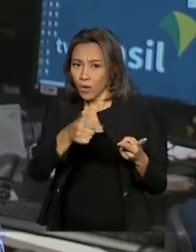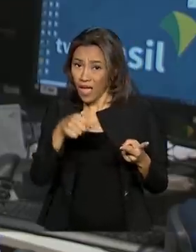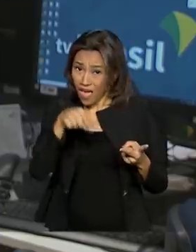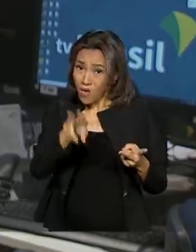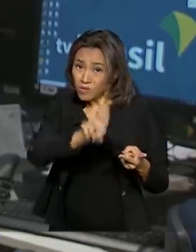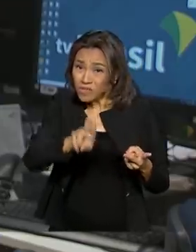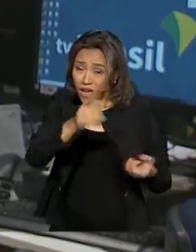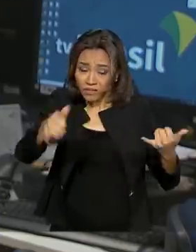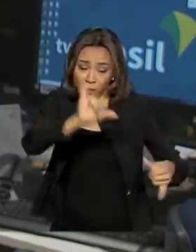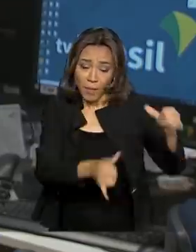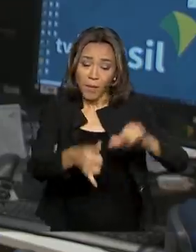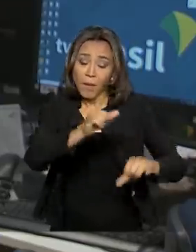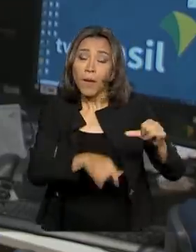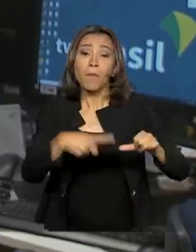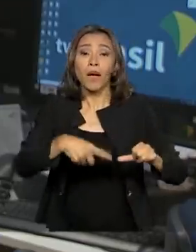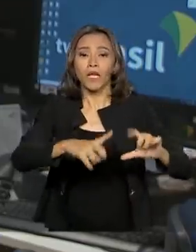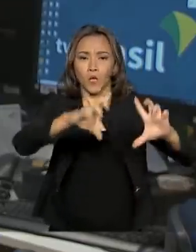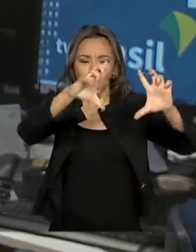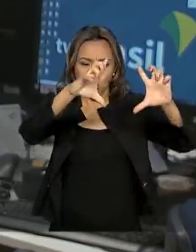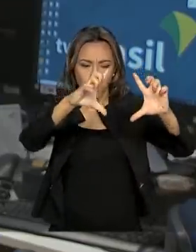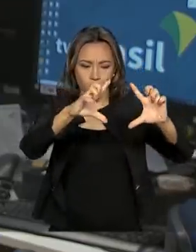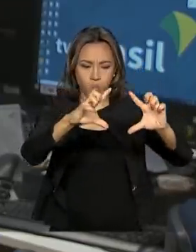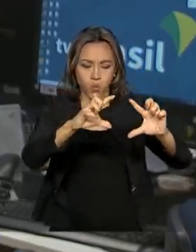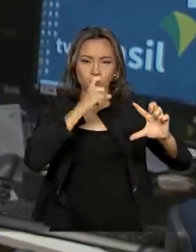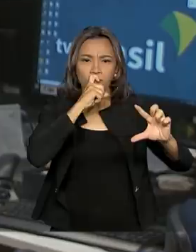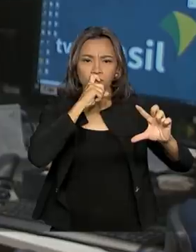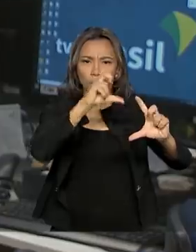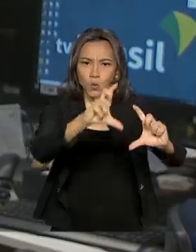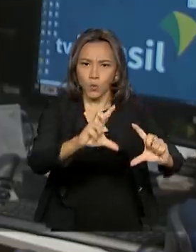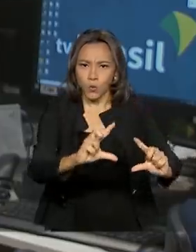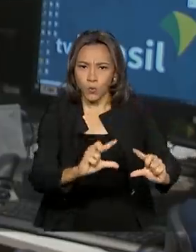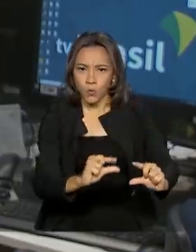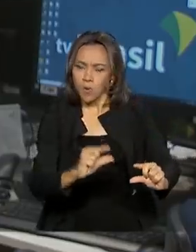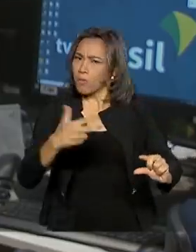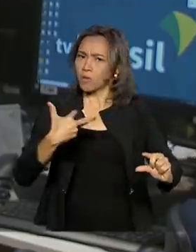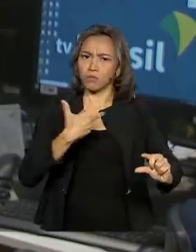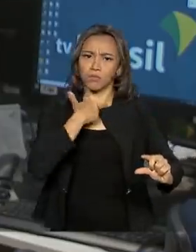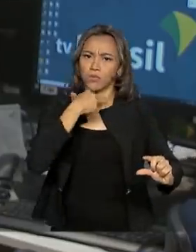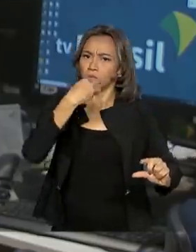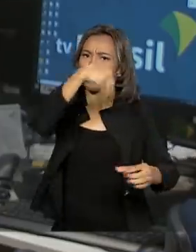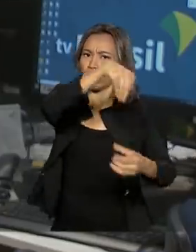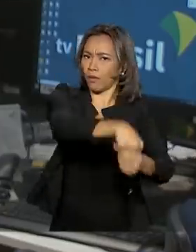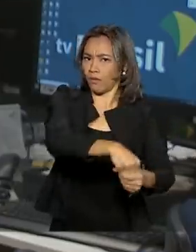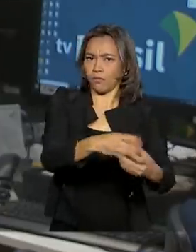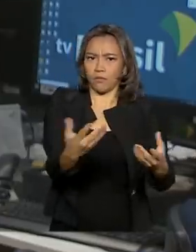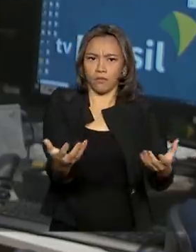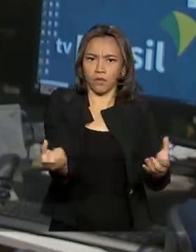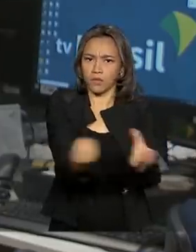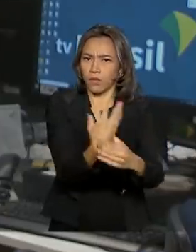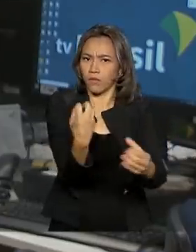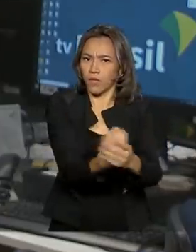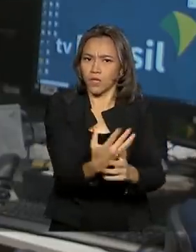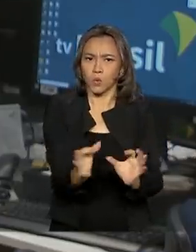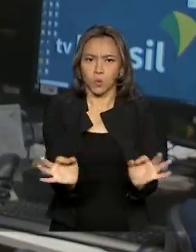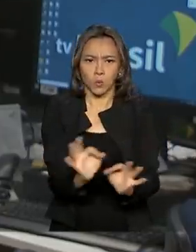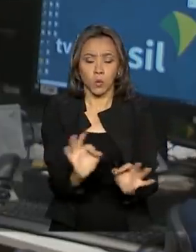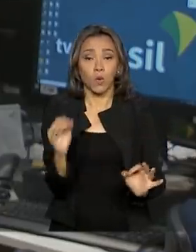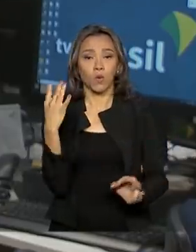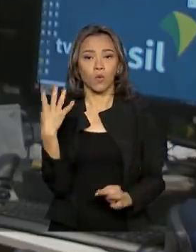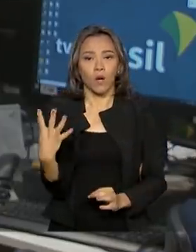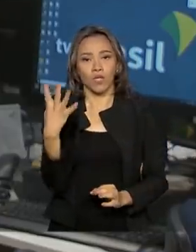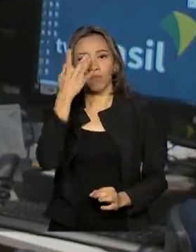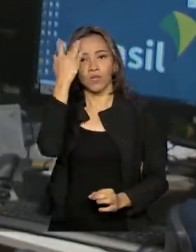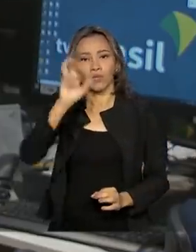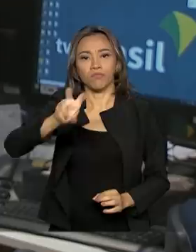indústria para o resfriamento de produtos, mas não deveriam estar presentes no conteúdo. Quatro pessoas morreram em